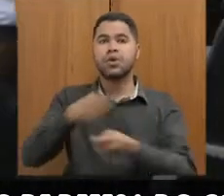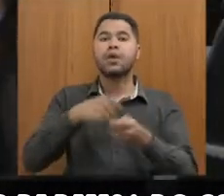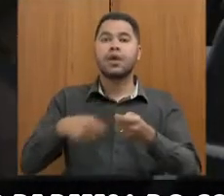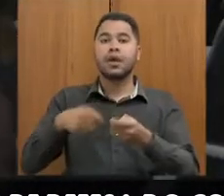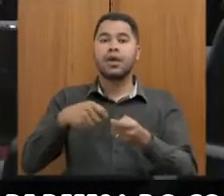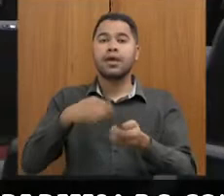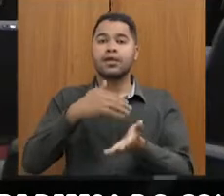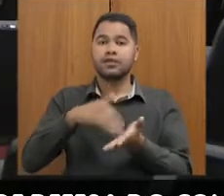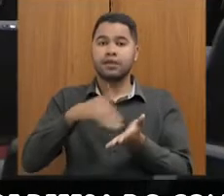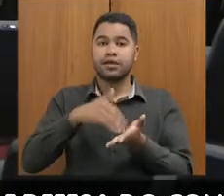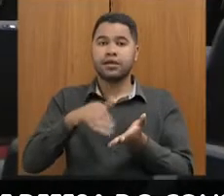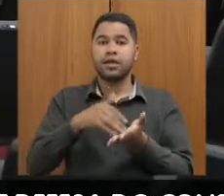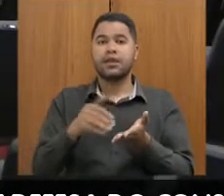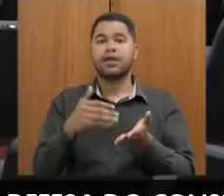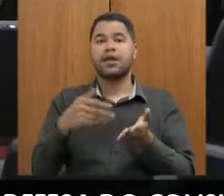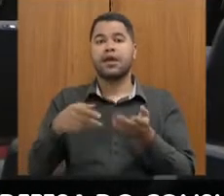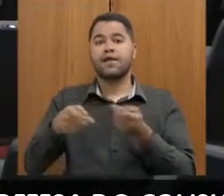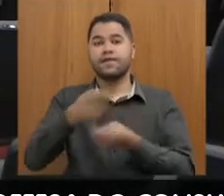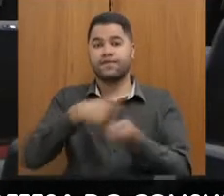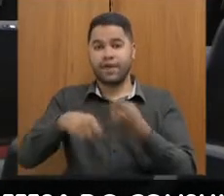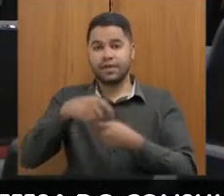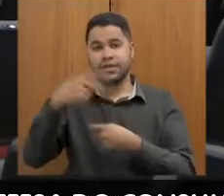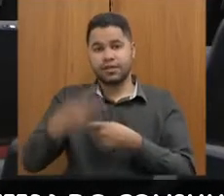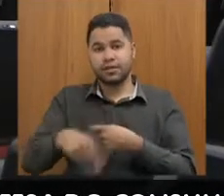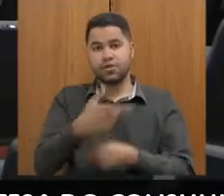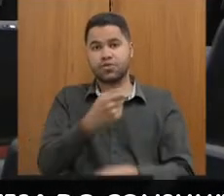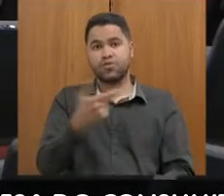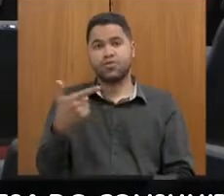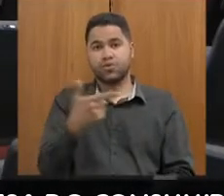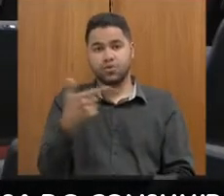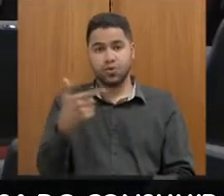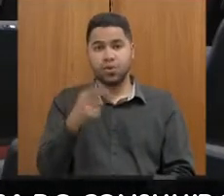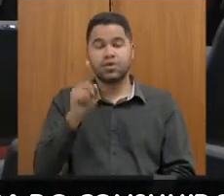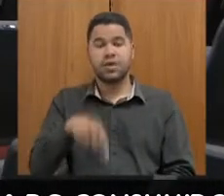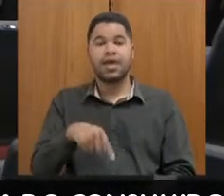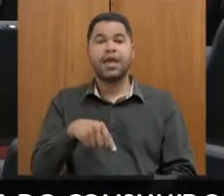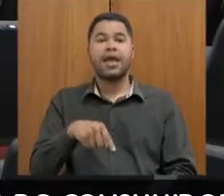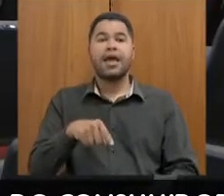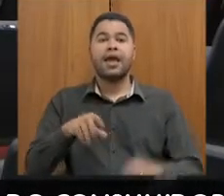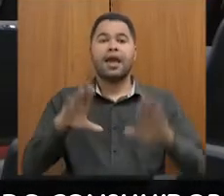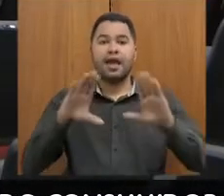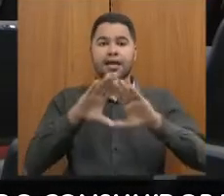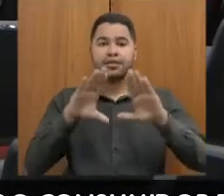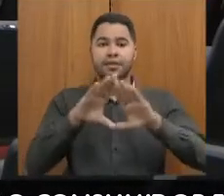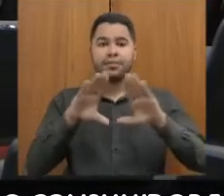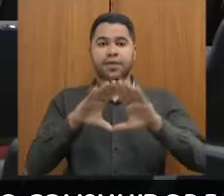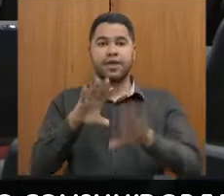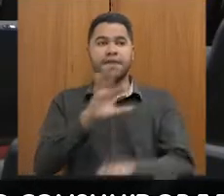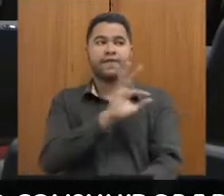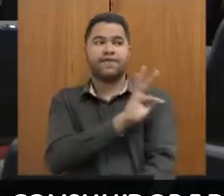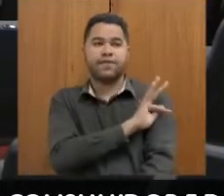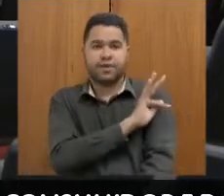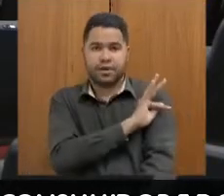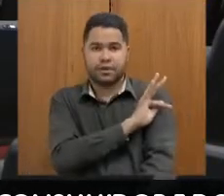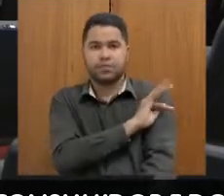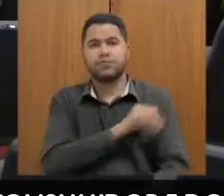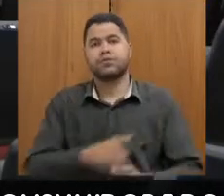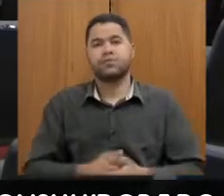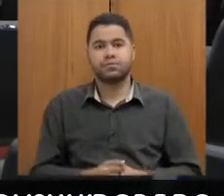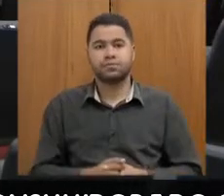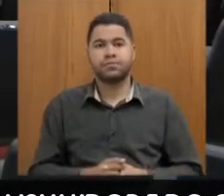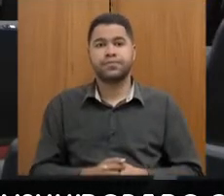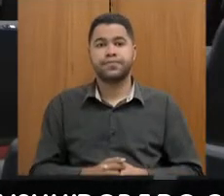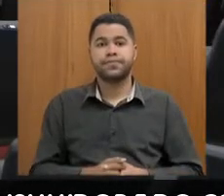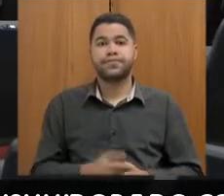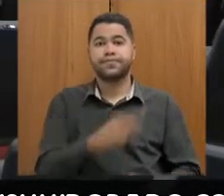2022 no âmbito da Assembleia Fiscaliza, considerando o período de 1º de janeiro, 31 de maio. A